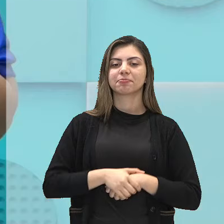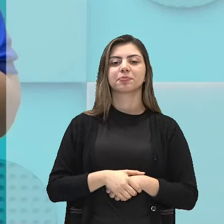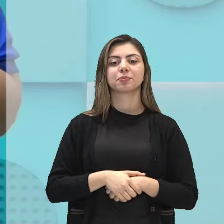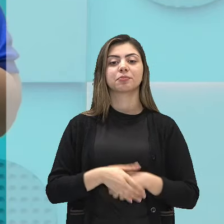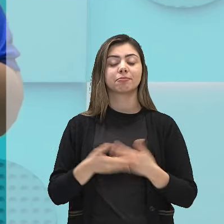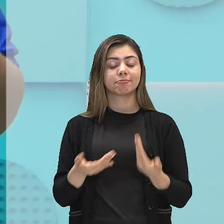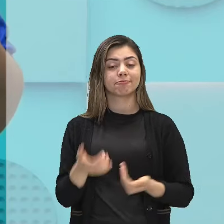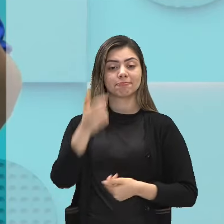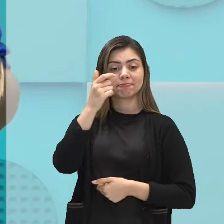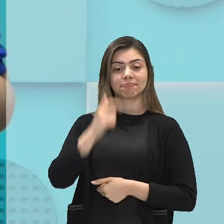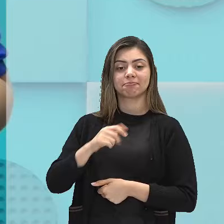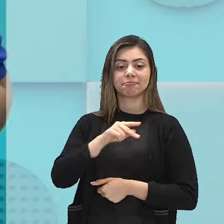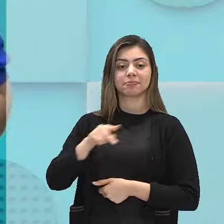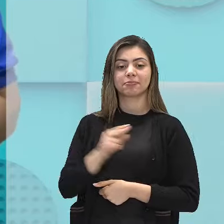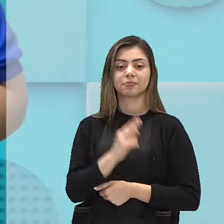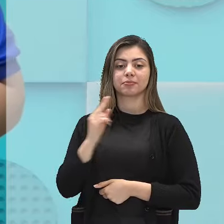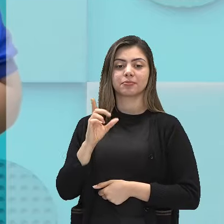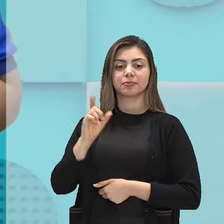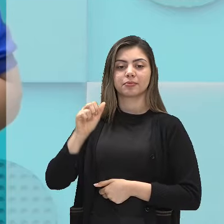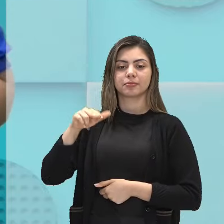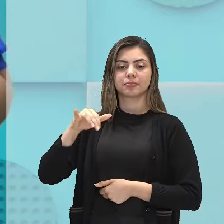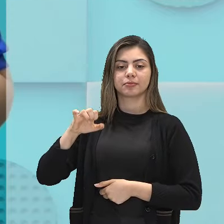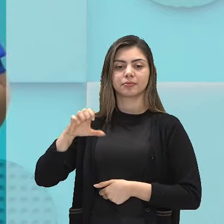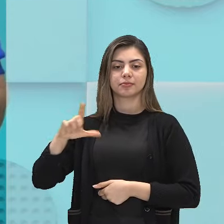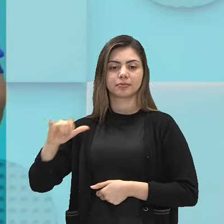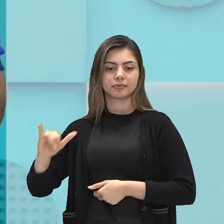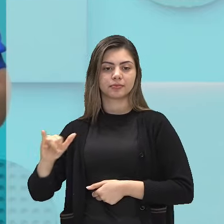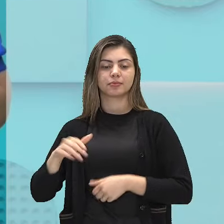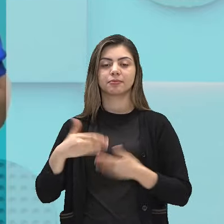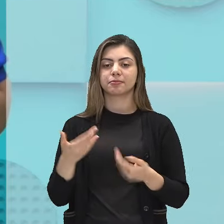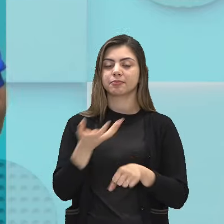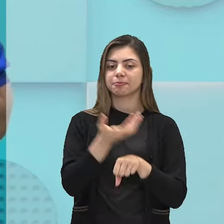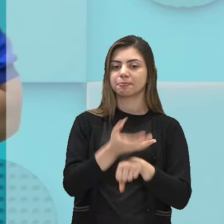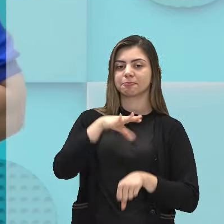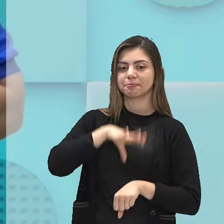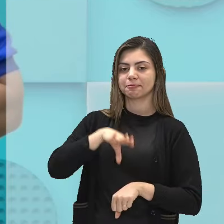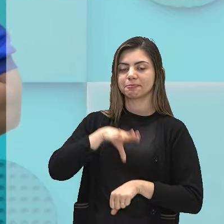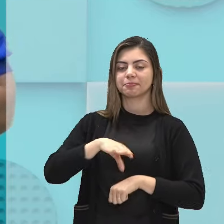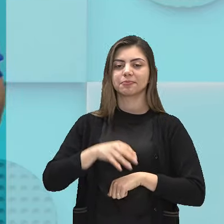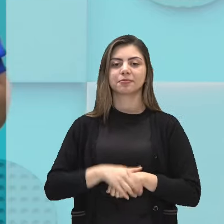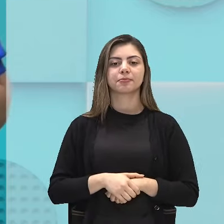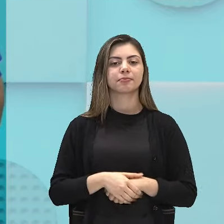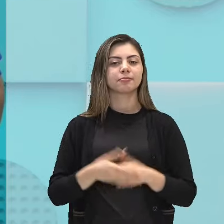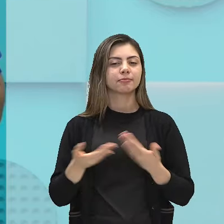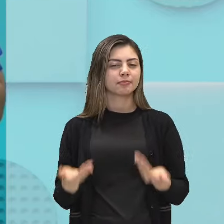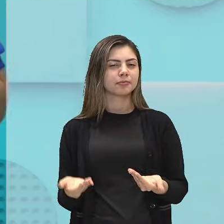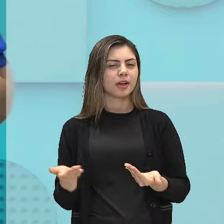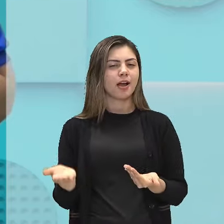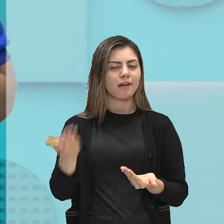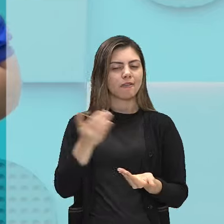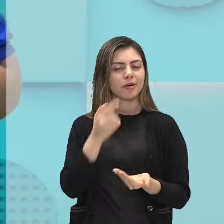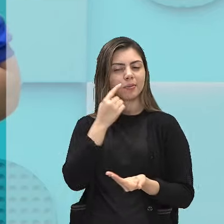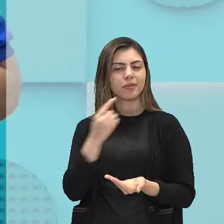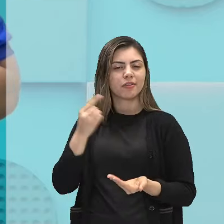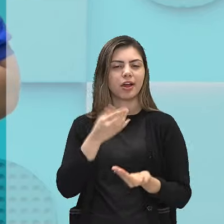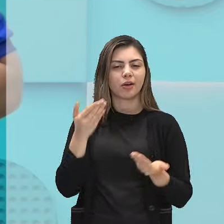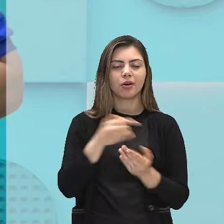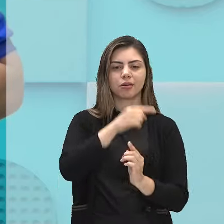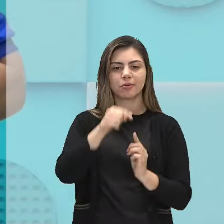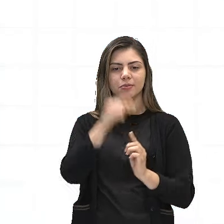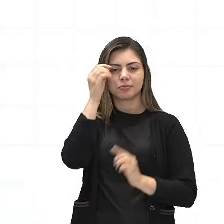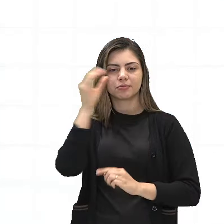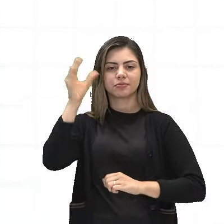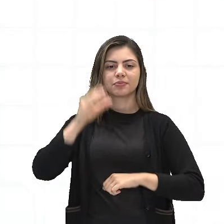Eu sou a professora Daniela Costa, da disciplina de Língua Portuguesa. Vamos ao nosso objeto de